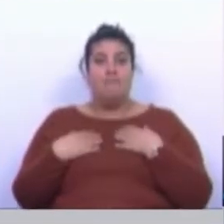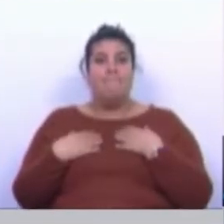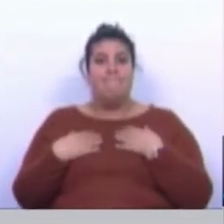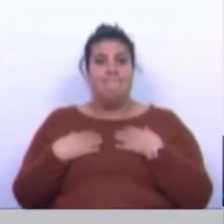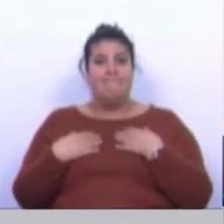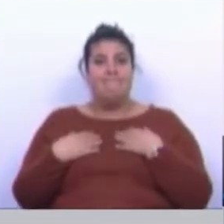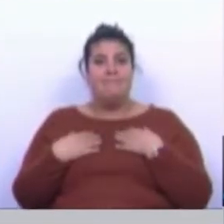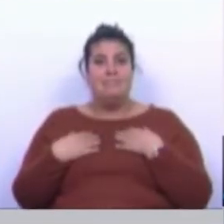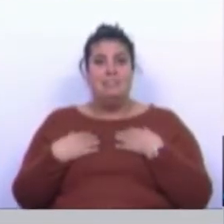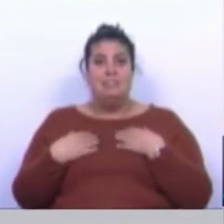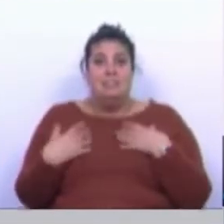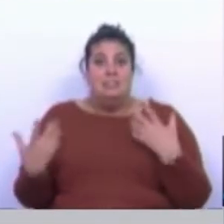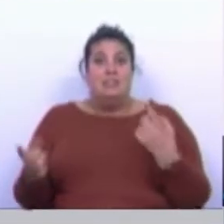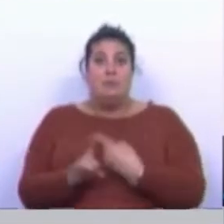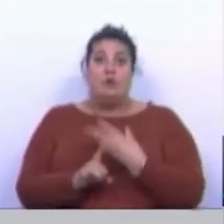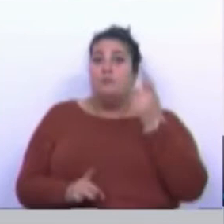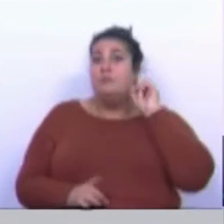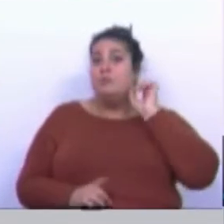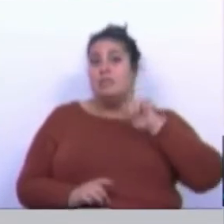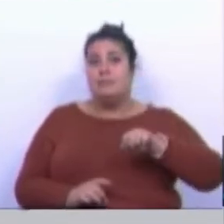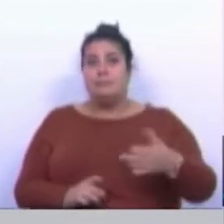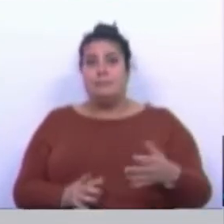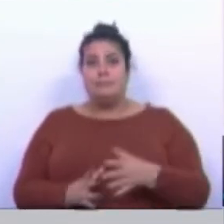questão fundamental.